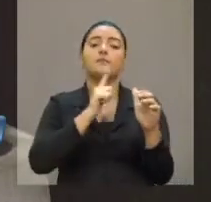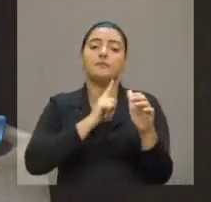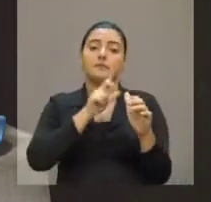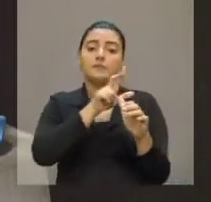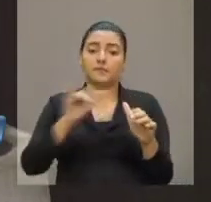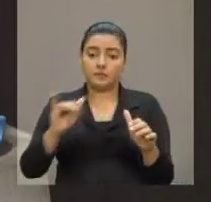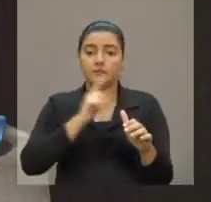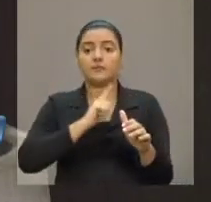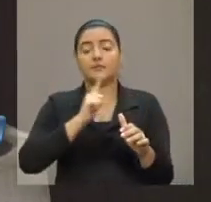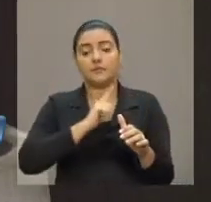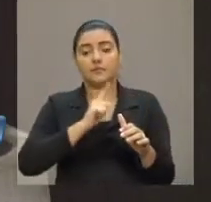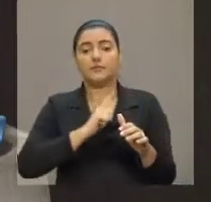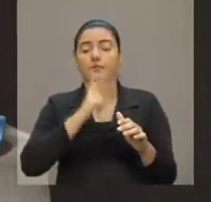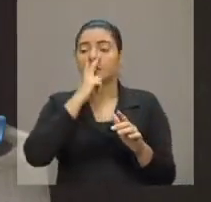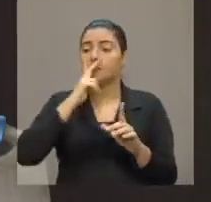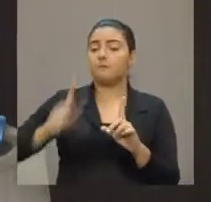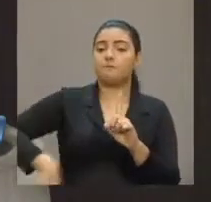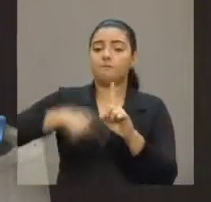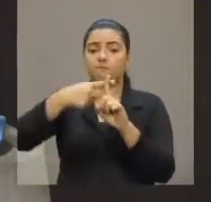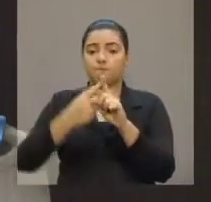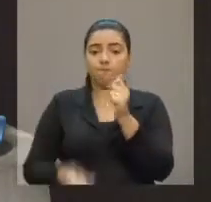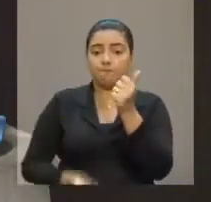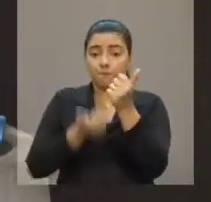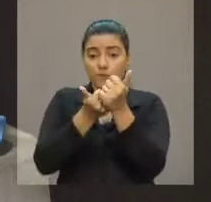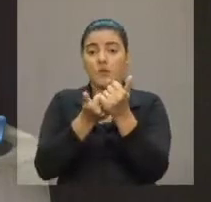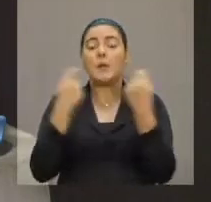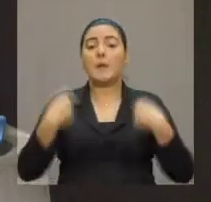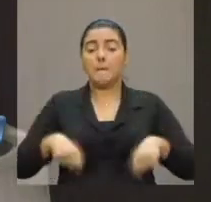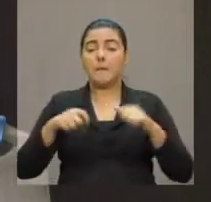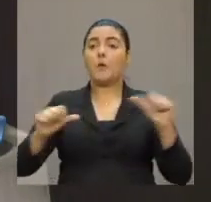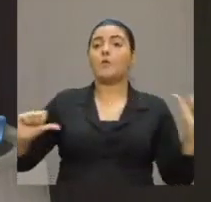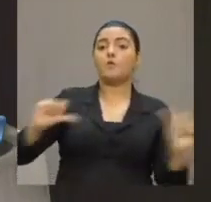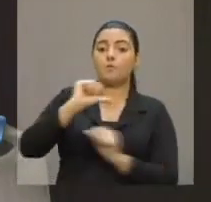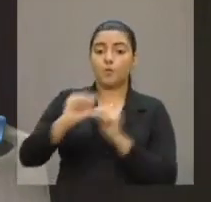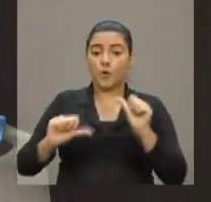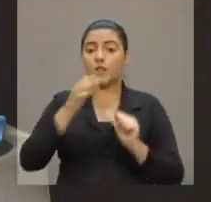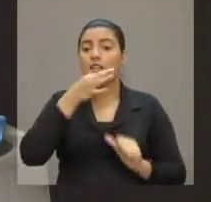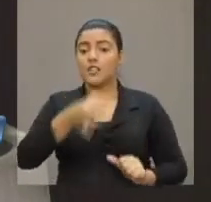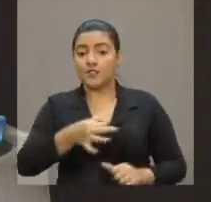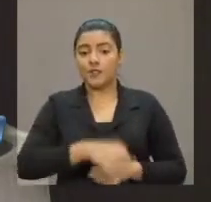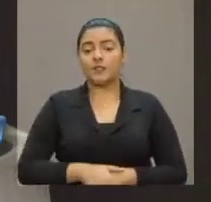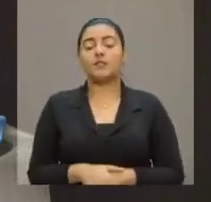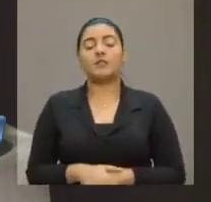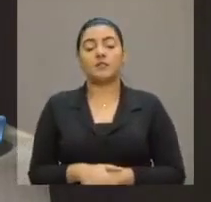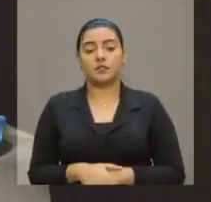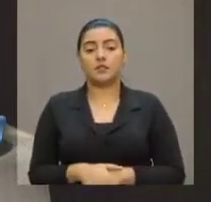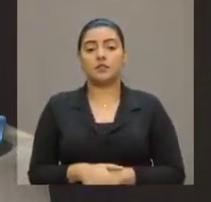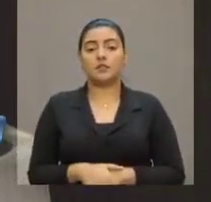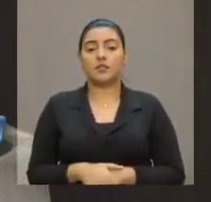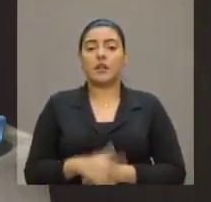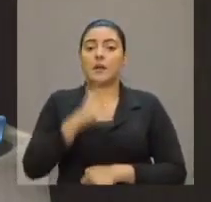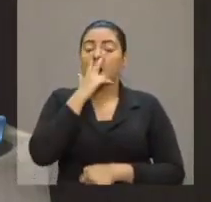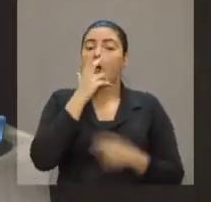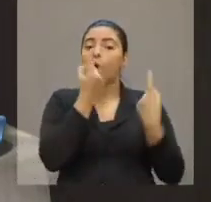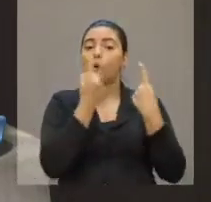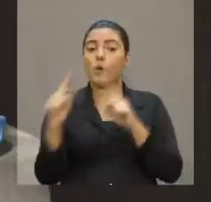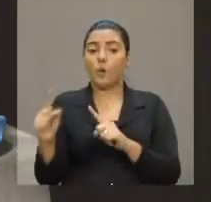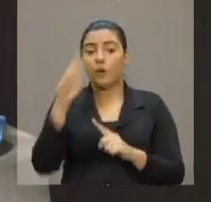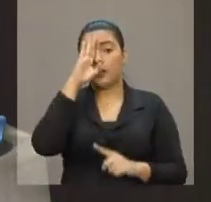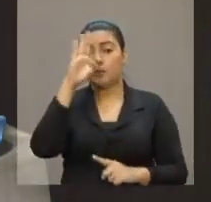temos que, sobretudo, reverter esta indicação que viola